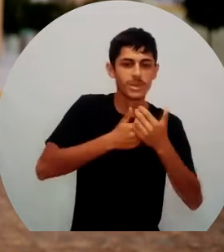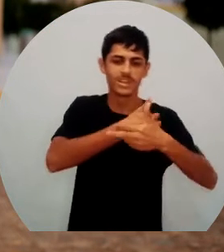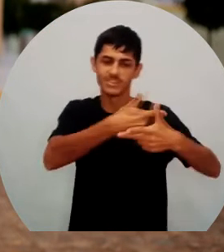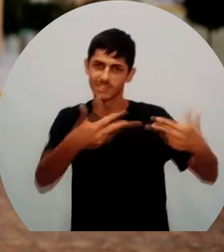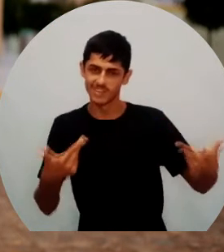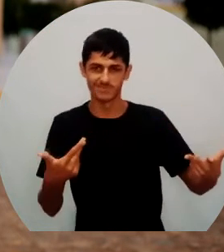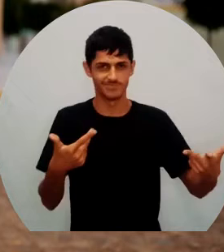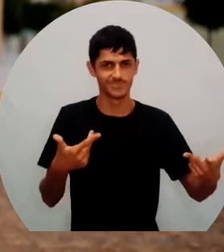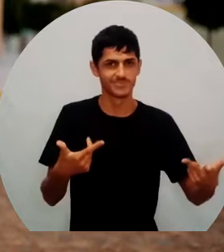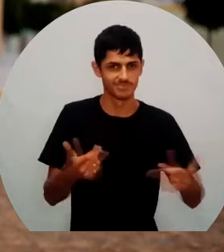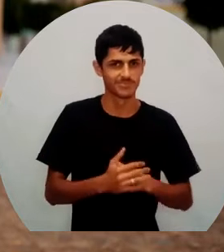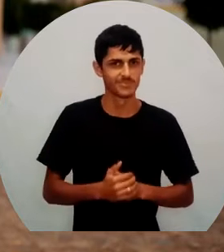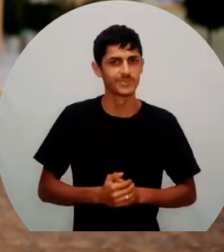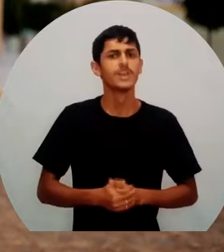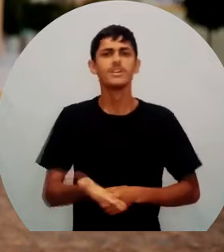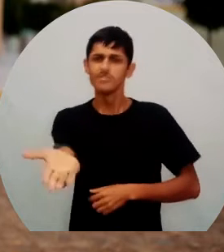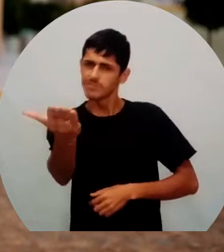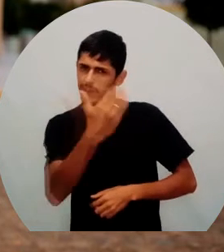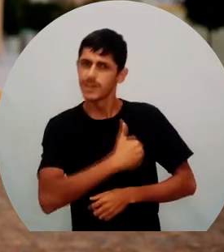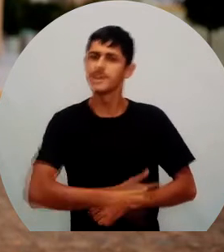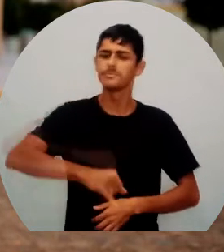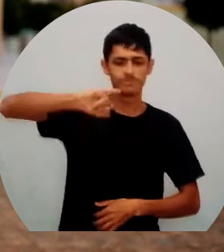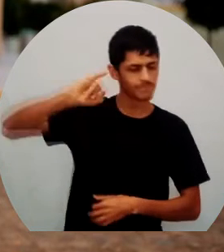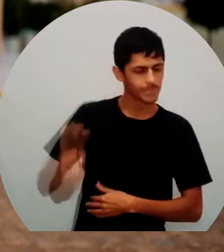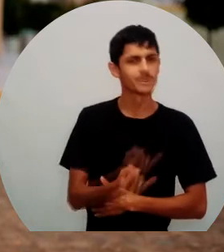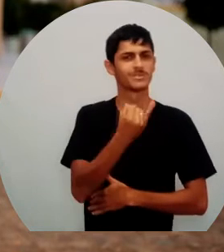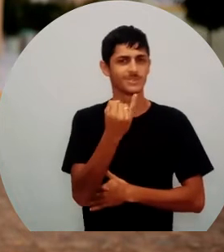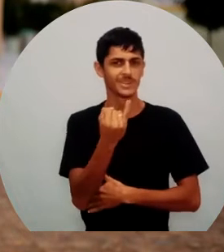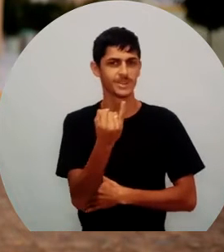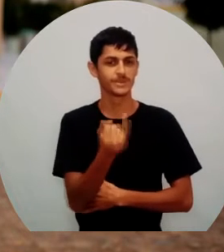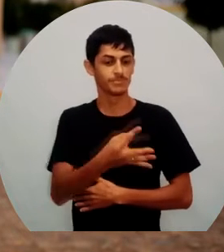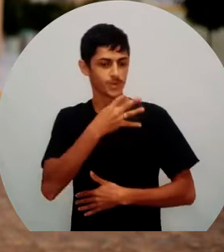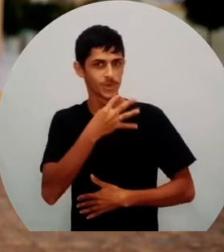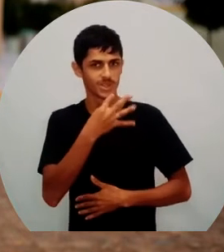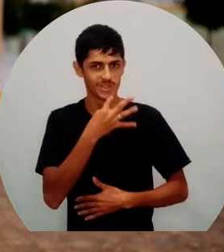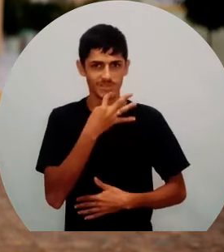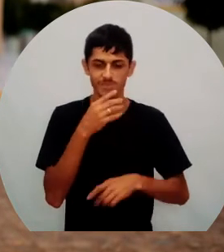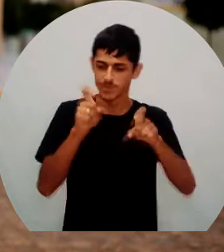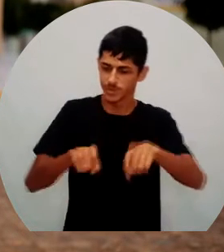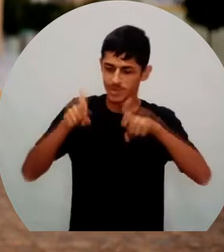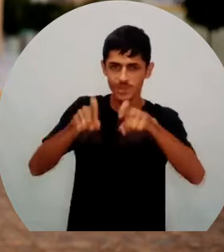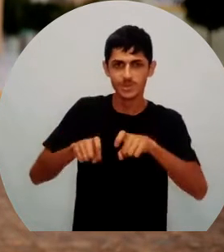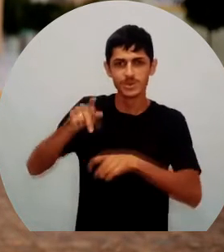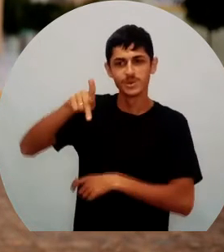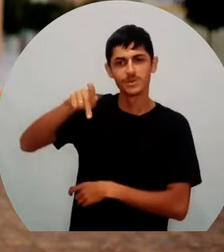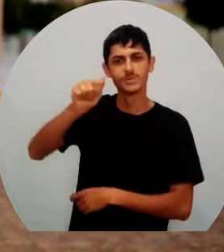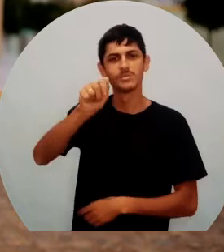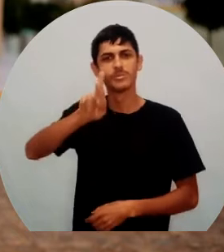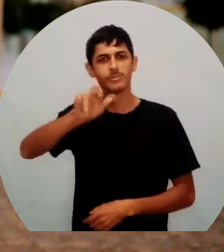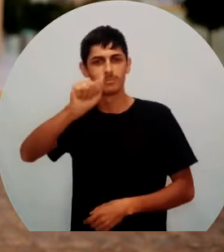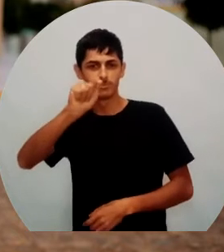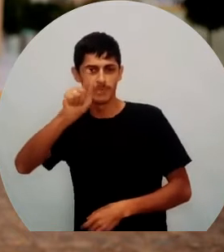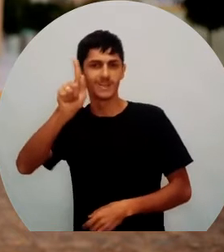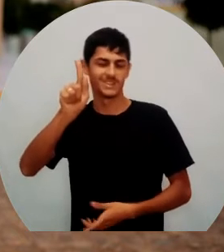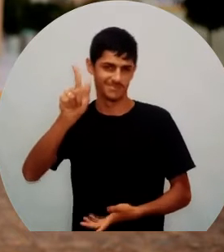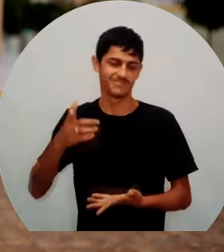de nos dar esse prazer de vir conhecer esse paraíso maravilhoso que é a nossa Vila. Pará, que a gente chama de o nosso